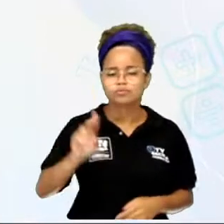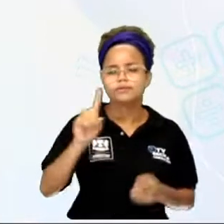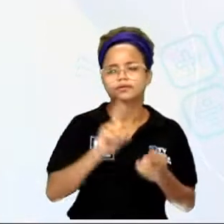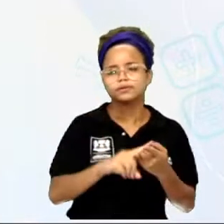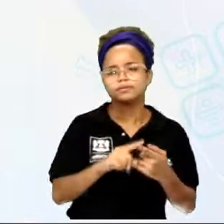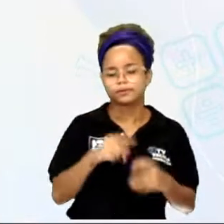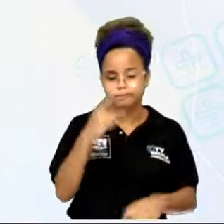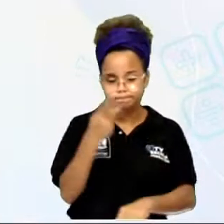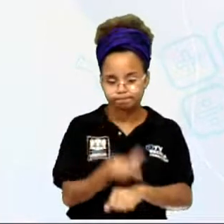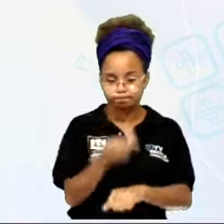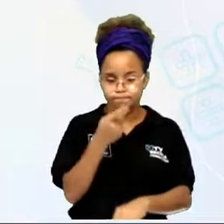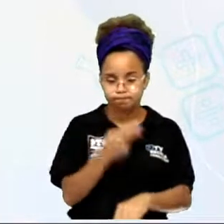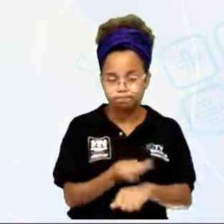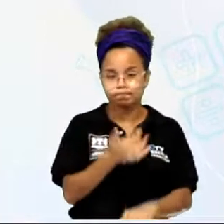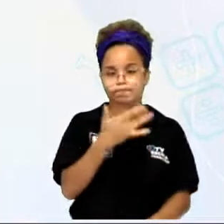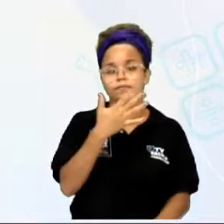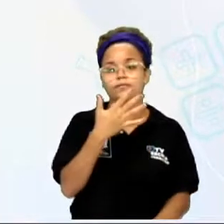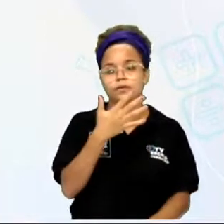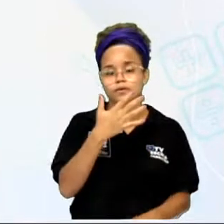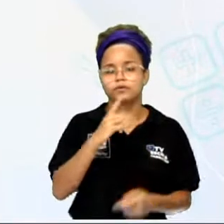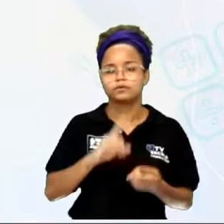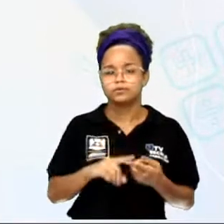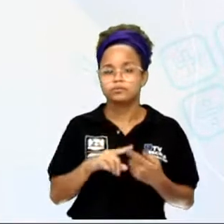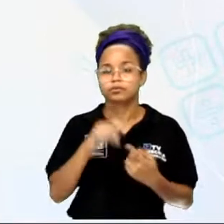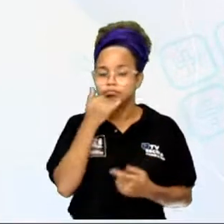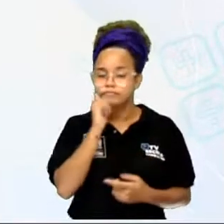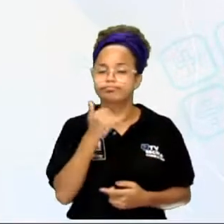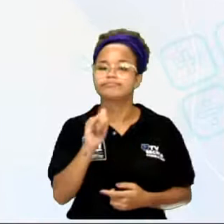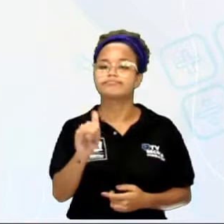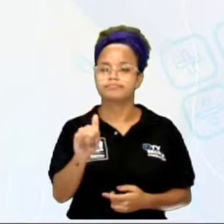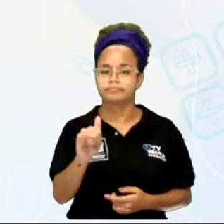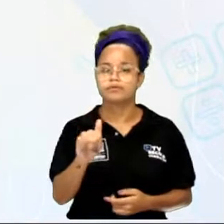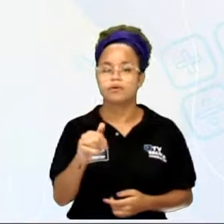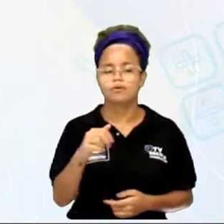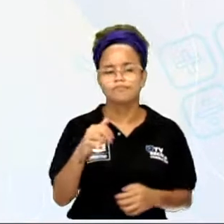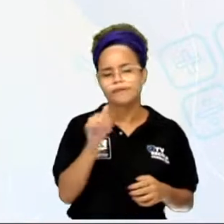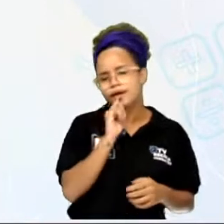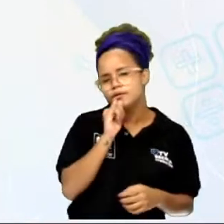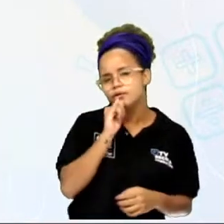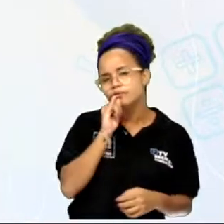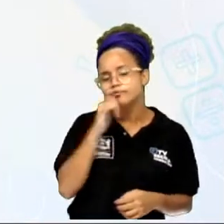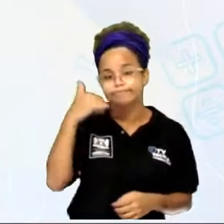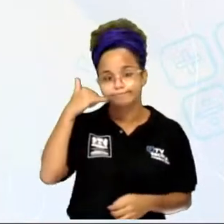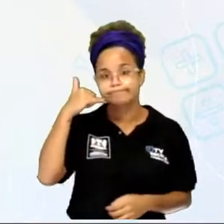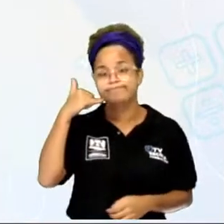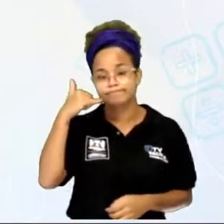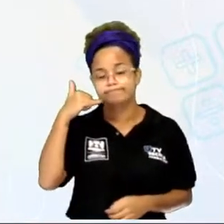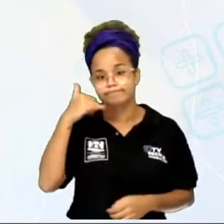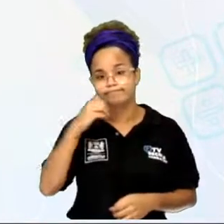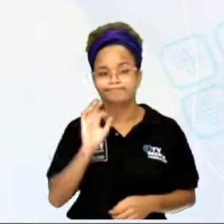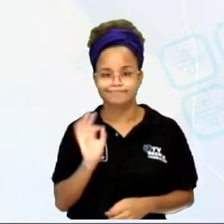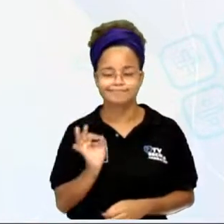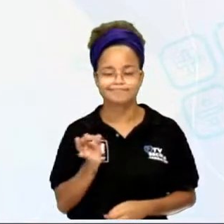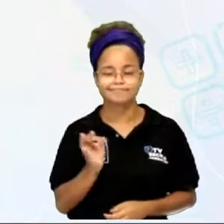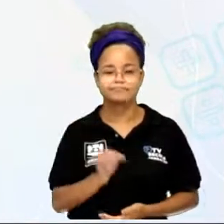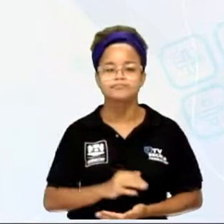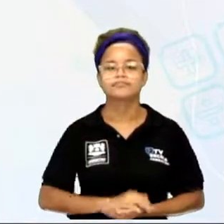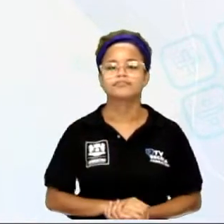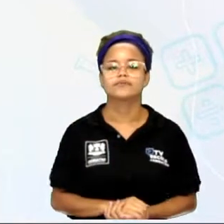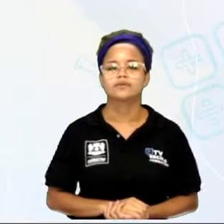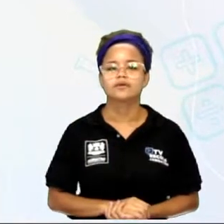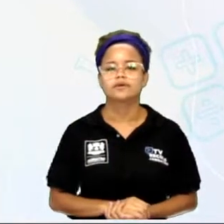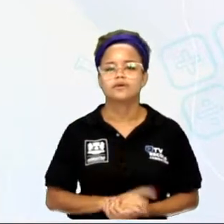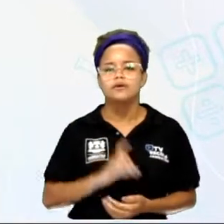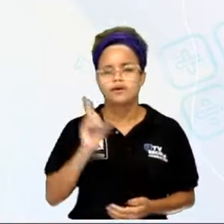elétrico lá nos componentes eletrônicos, no seu celular, por exemplo, certo? Esses são os